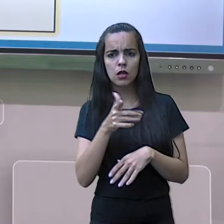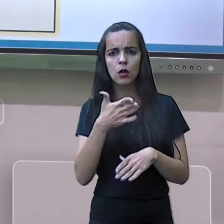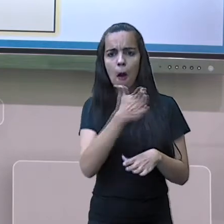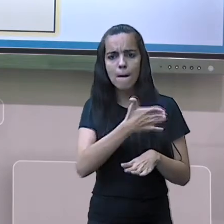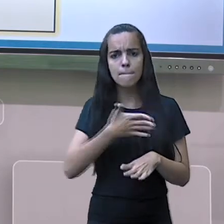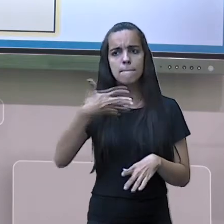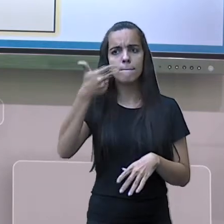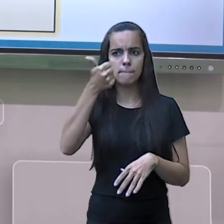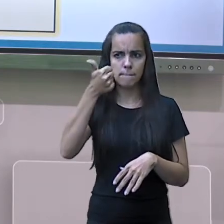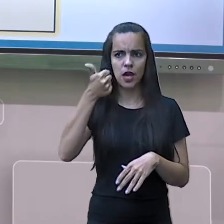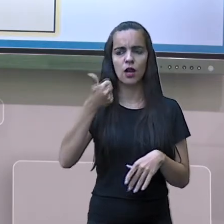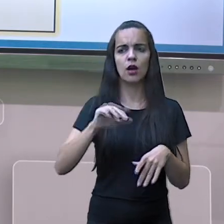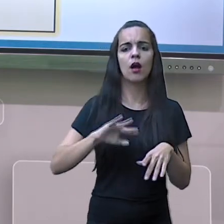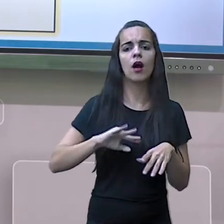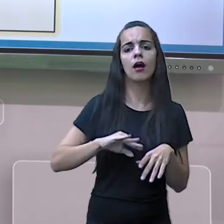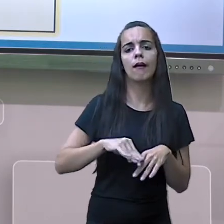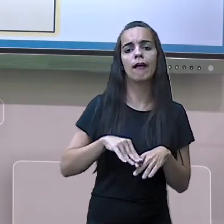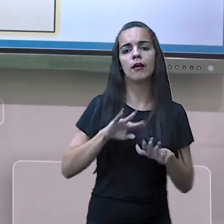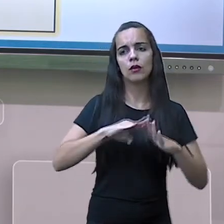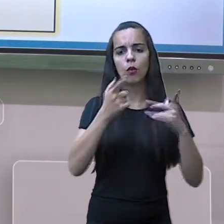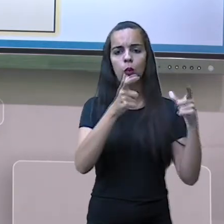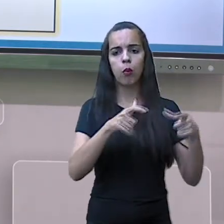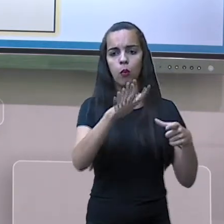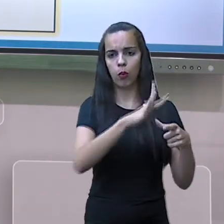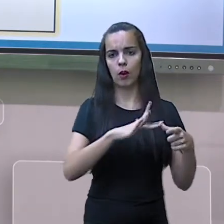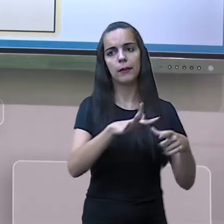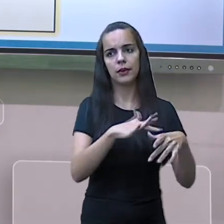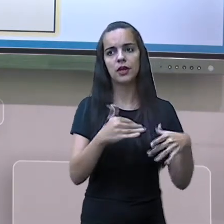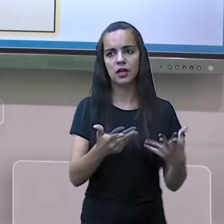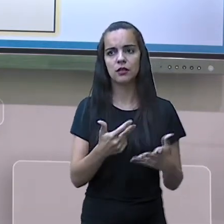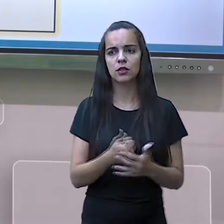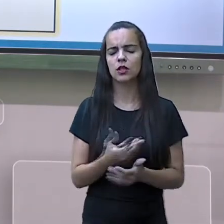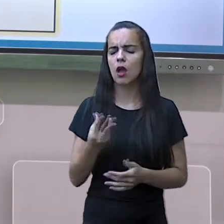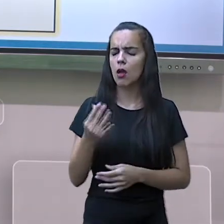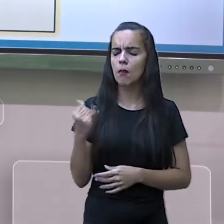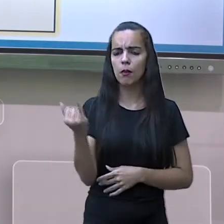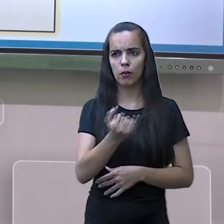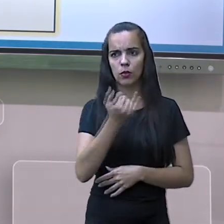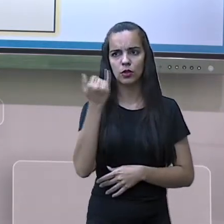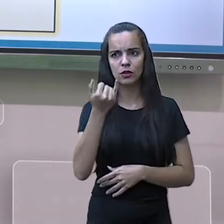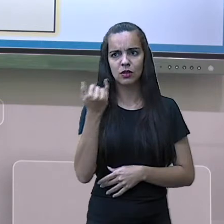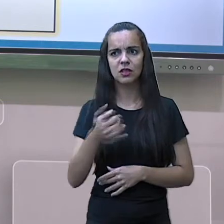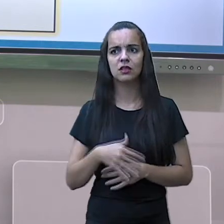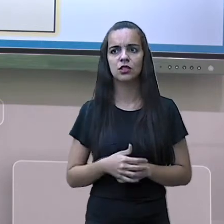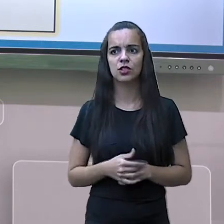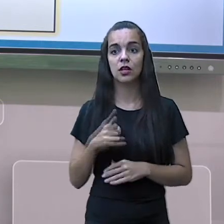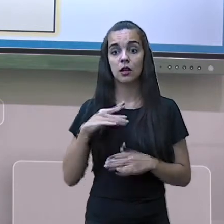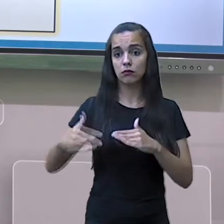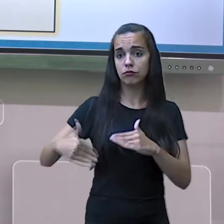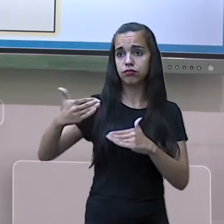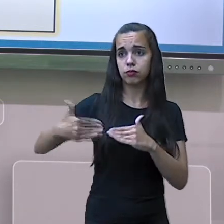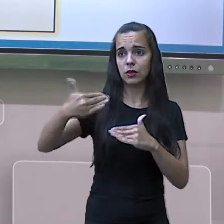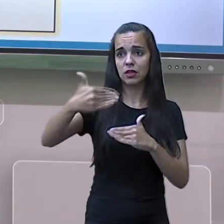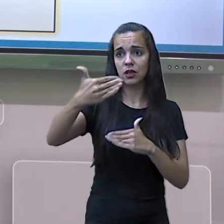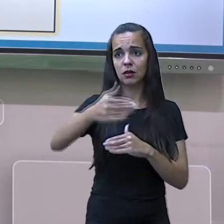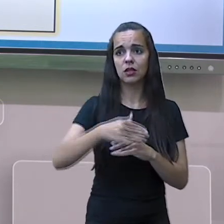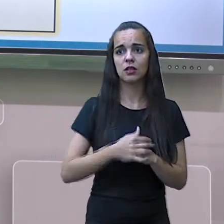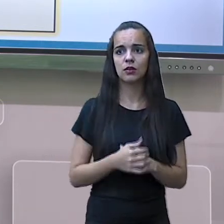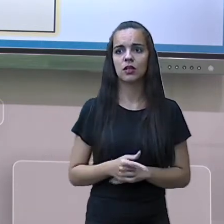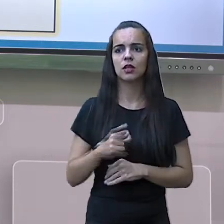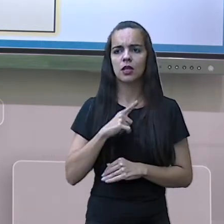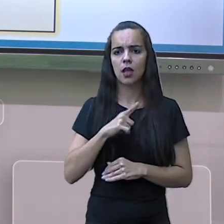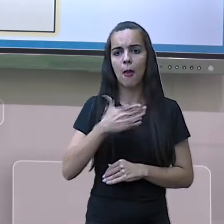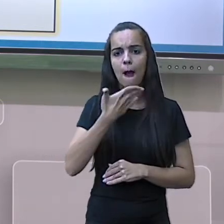estão percebendo isso dentro da escola, isso é muito importante, e que a cada dia venha a estar